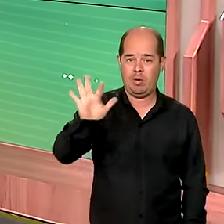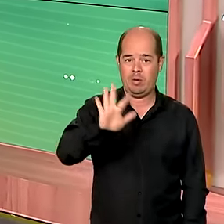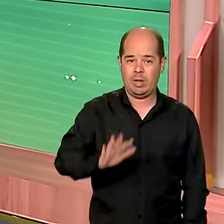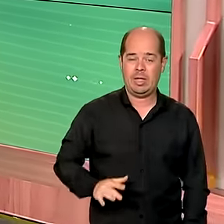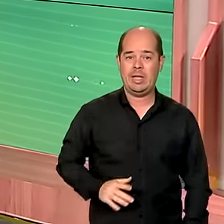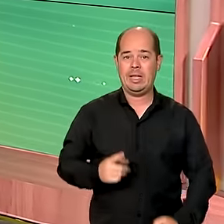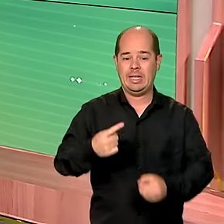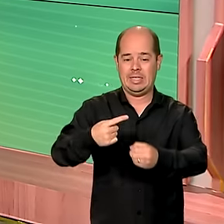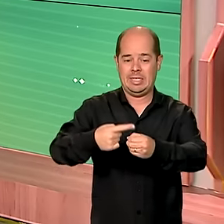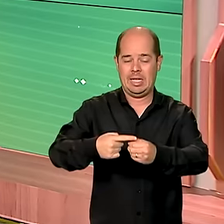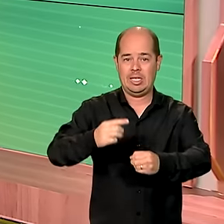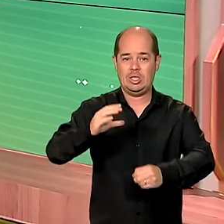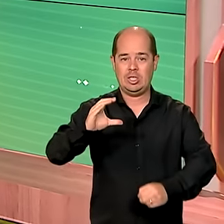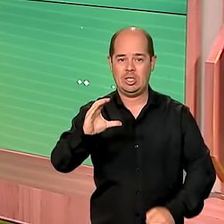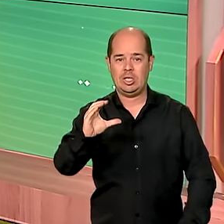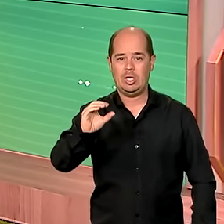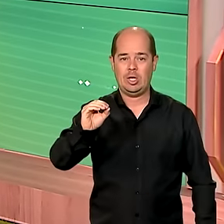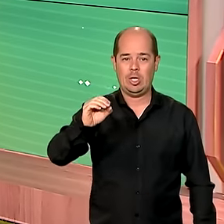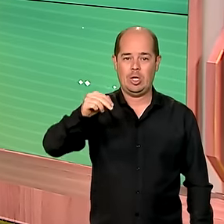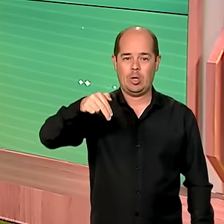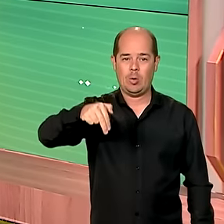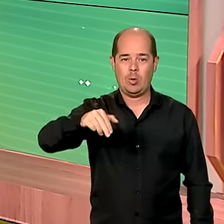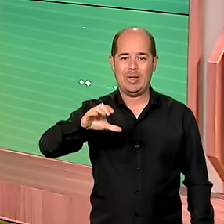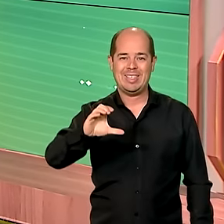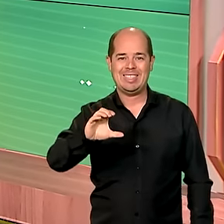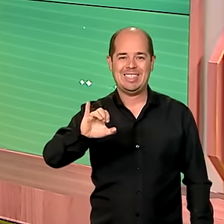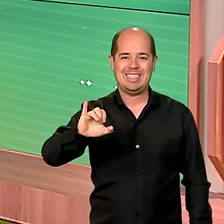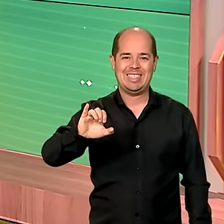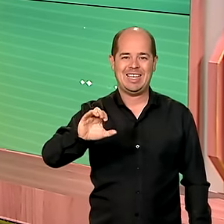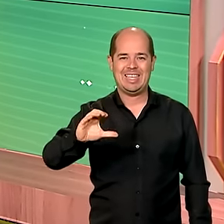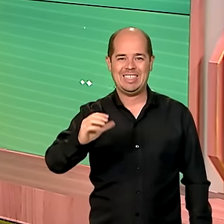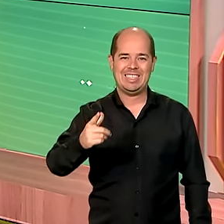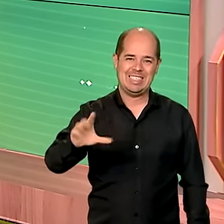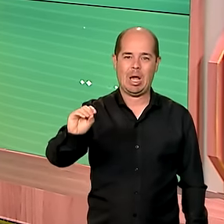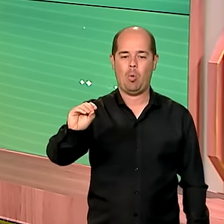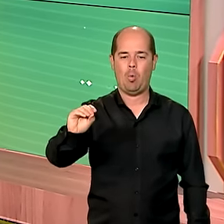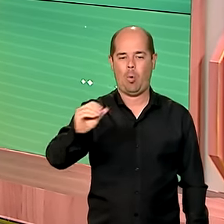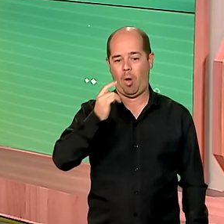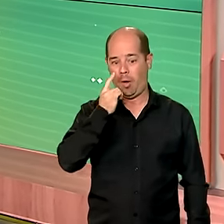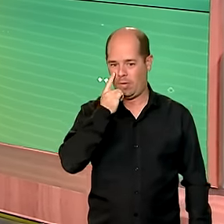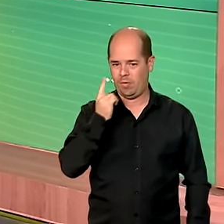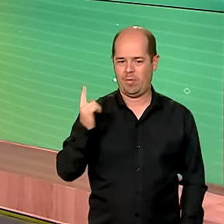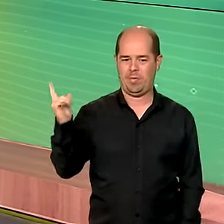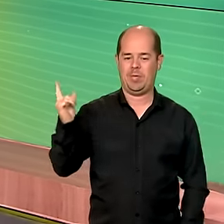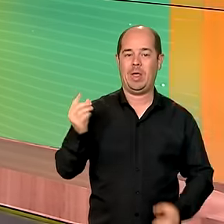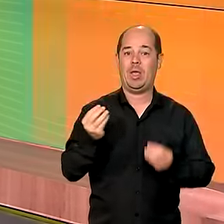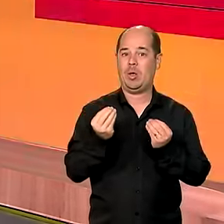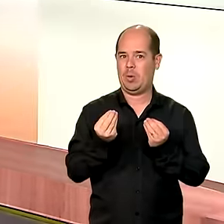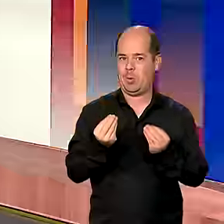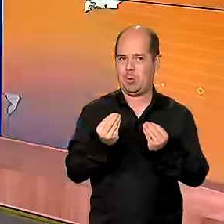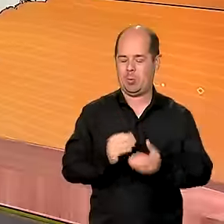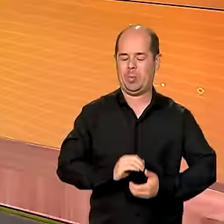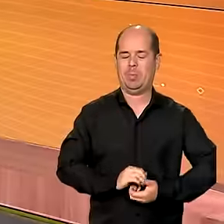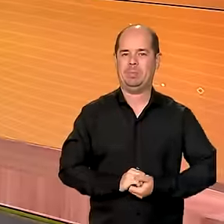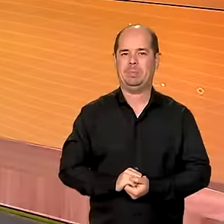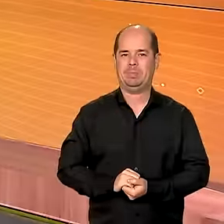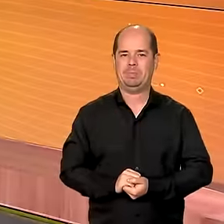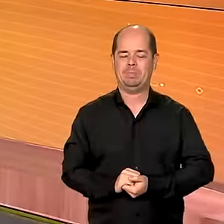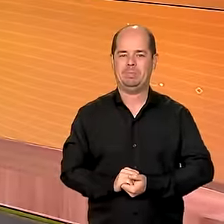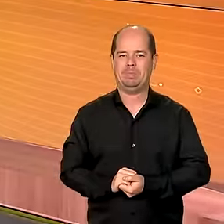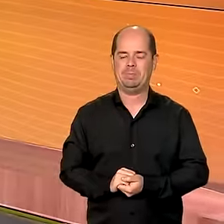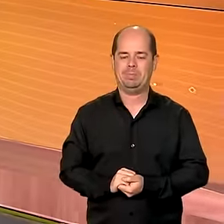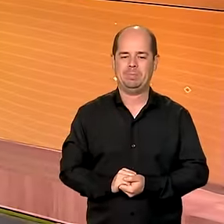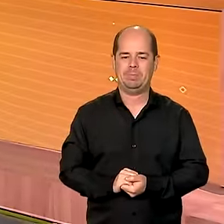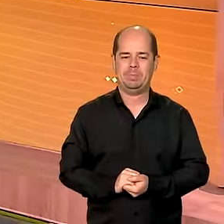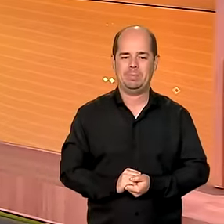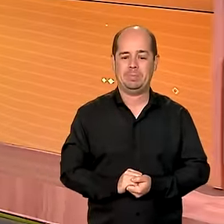destaque de hoje do Comunica BR, que mostra com transparência o trabalho do governo federal em todo o Brasil. Vamos lá então.